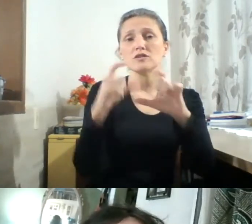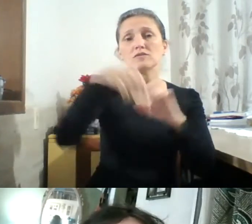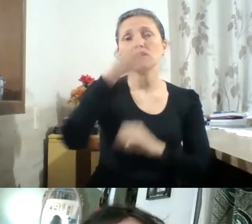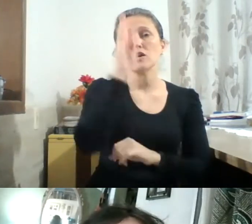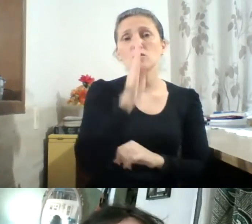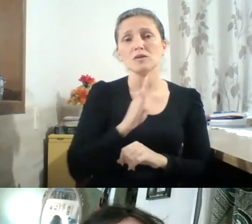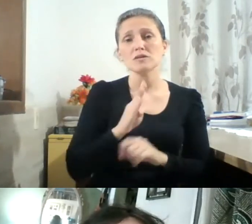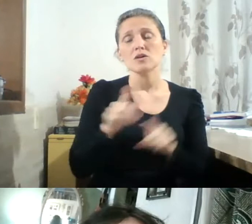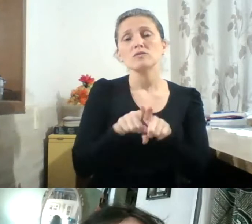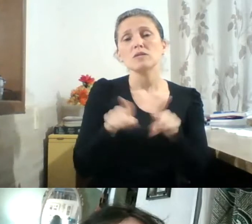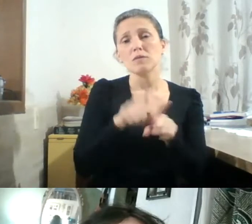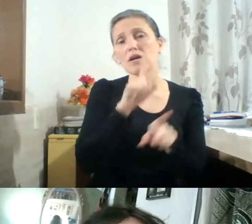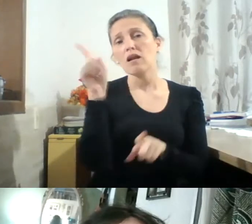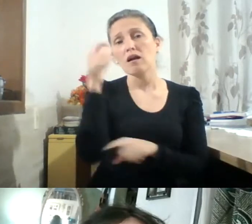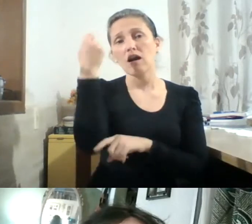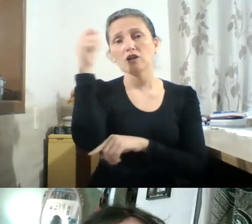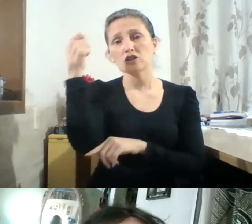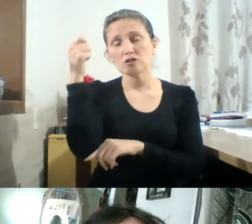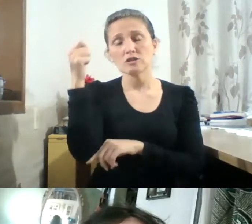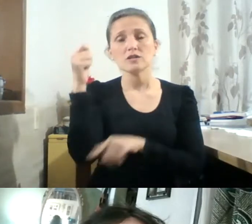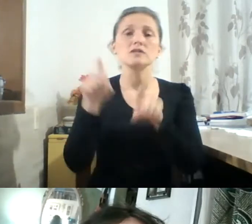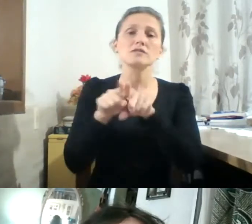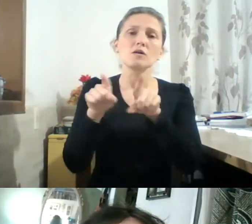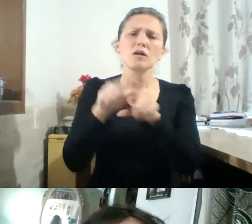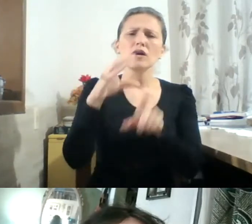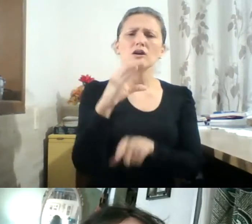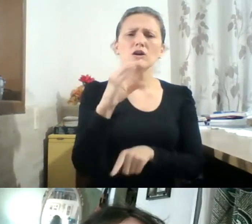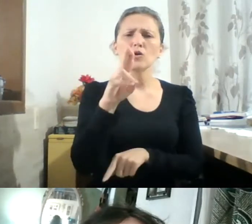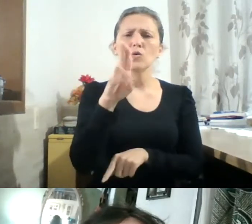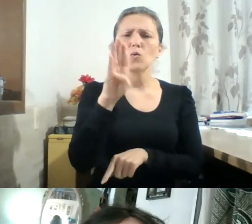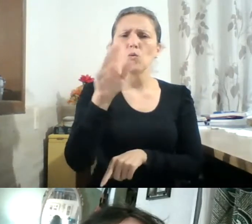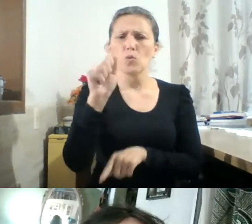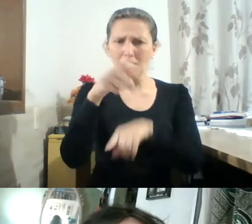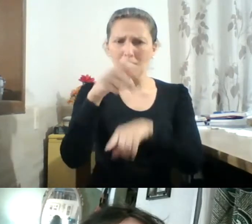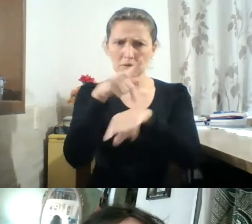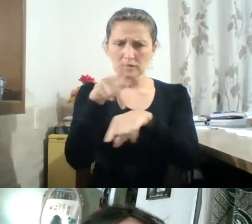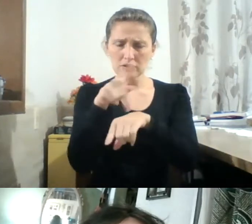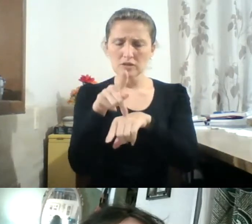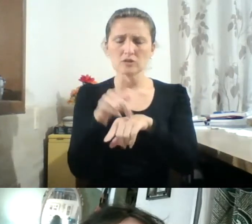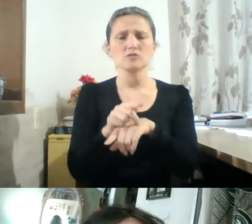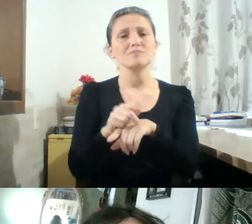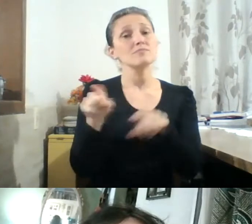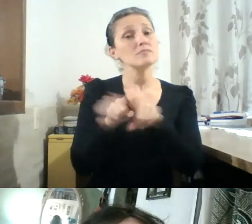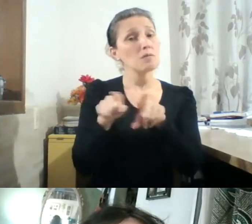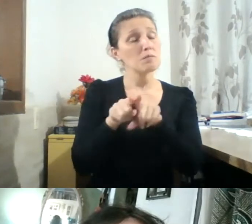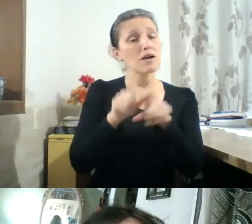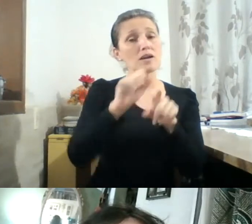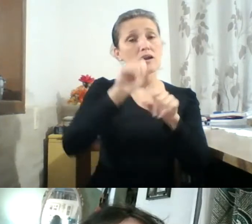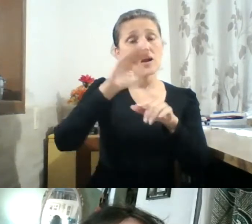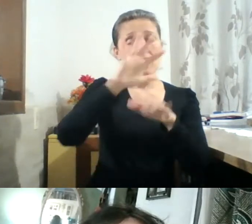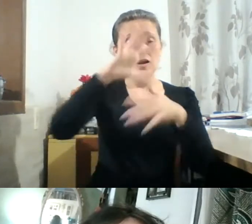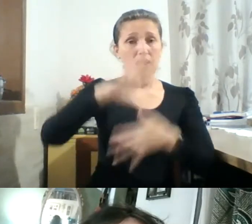parte da equipe da Felifa. E Cuba, é a segunda mostra de livros latino-americanos de fotografia de autor na Fototeca de Cuba,